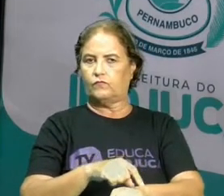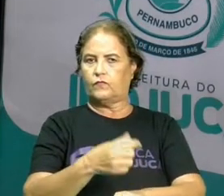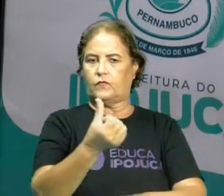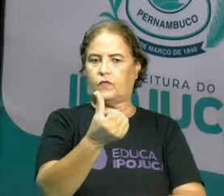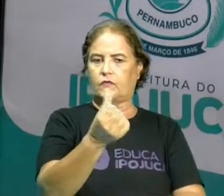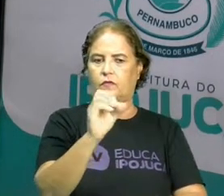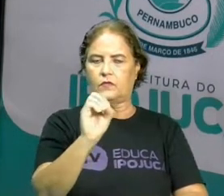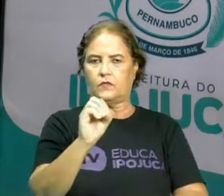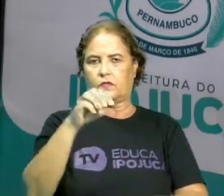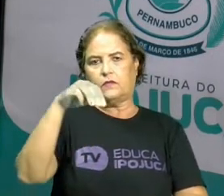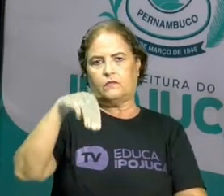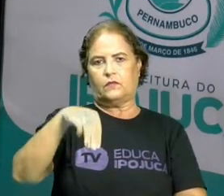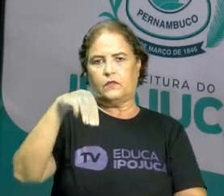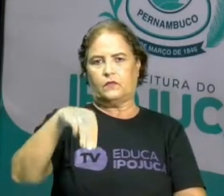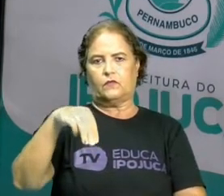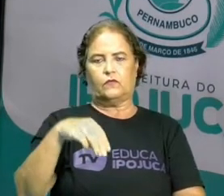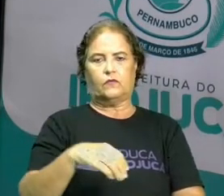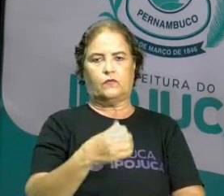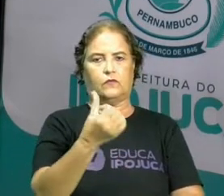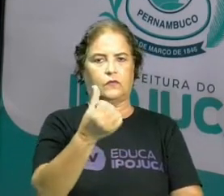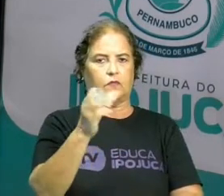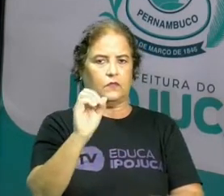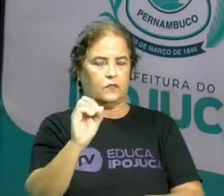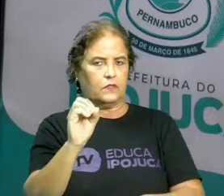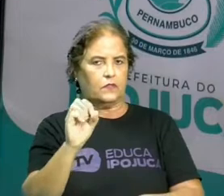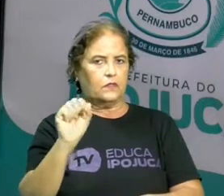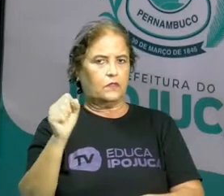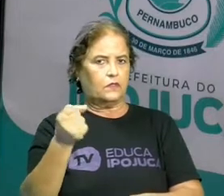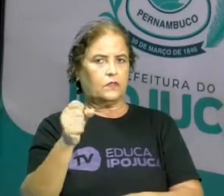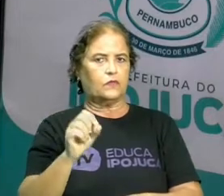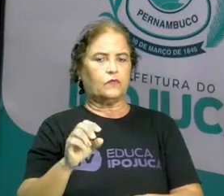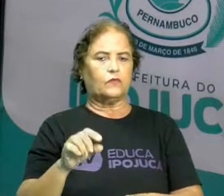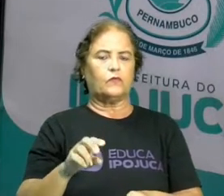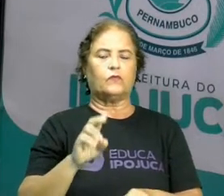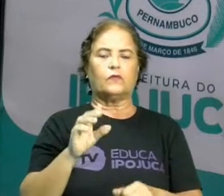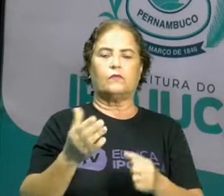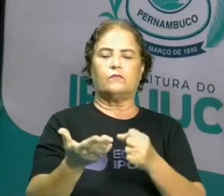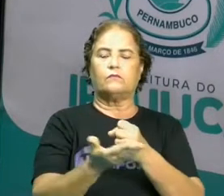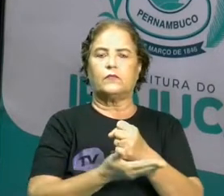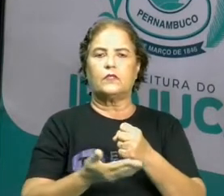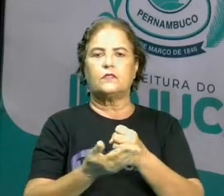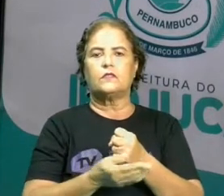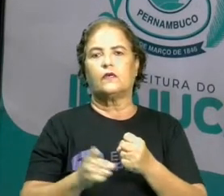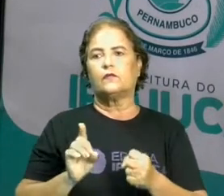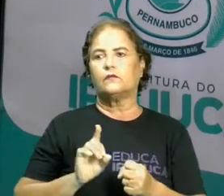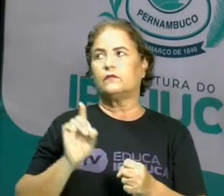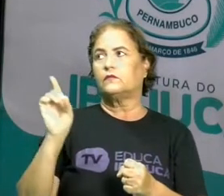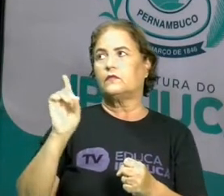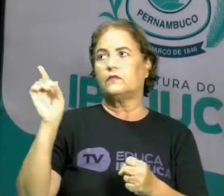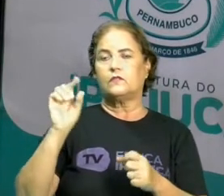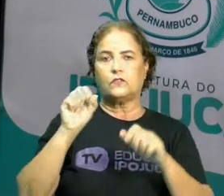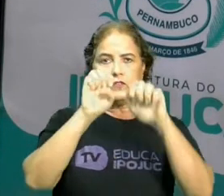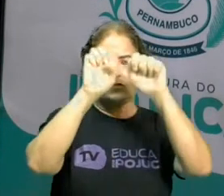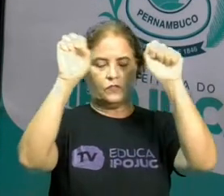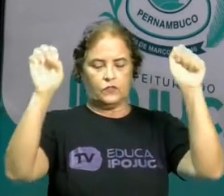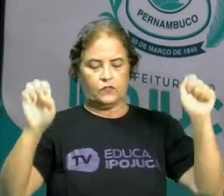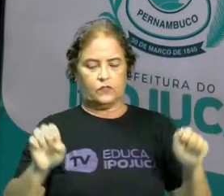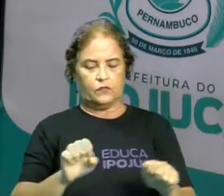Tudo está baseado nesse sistema de contagem, nesse sistema de numeração.